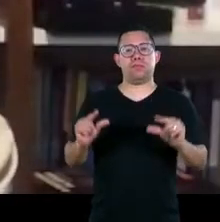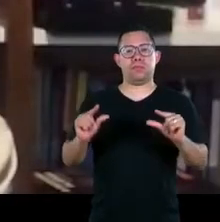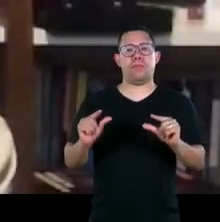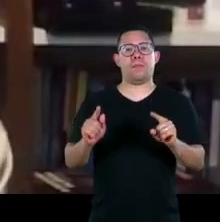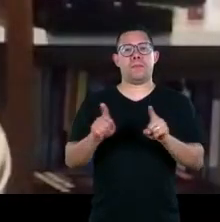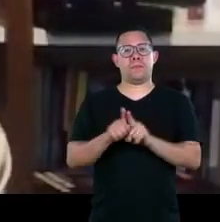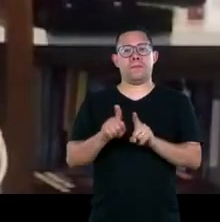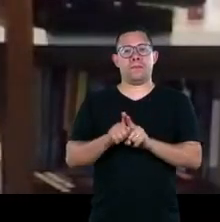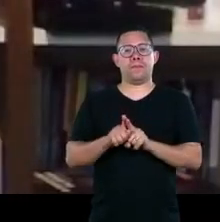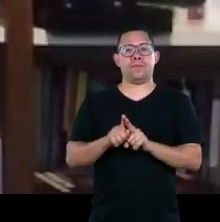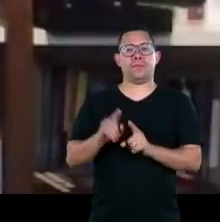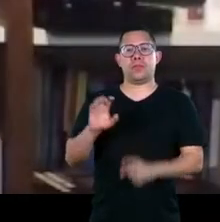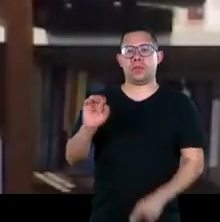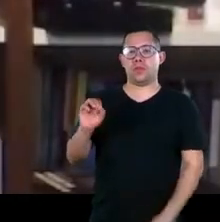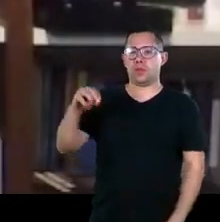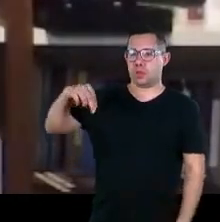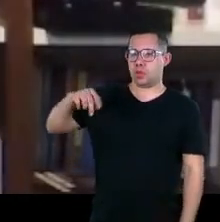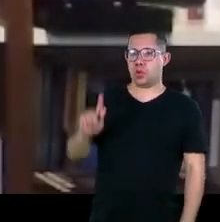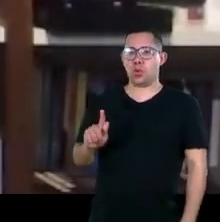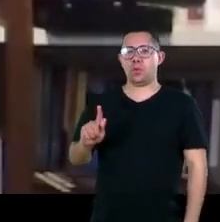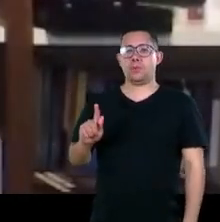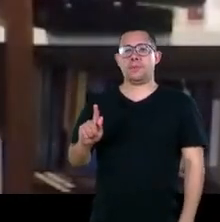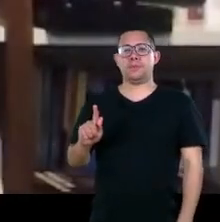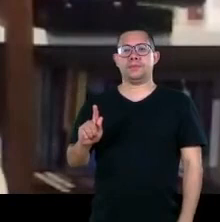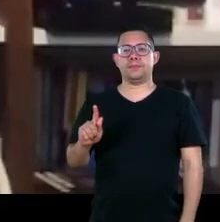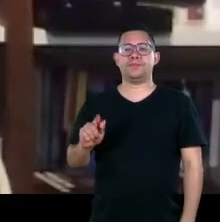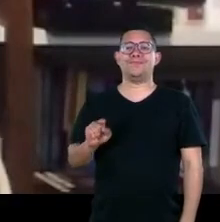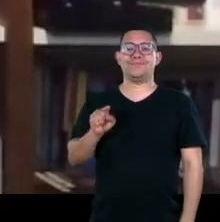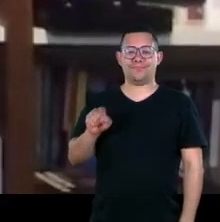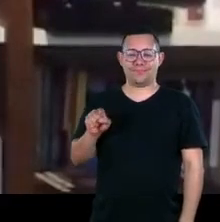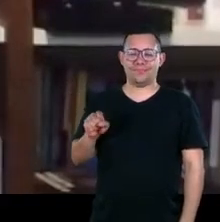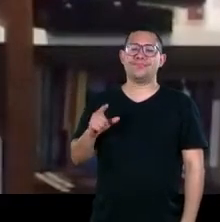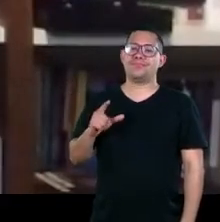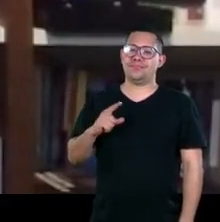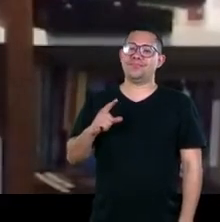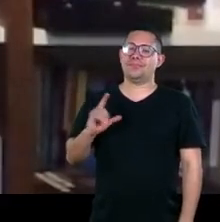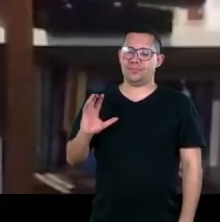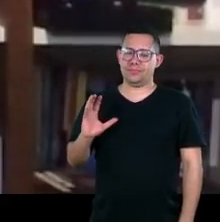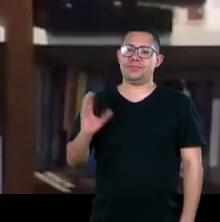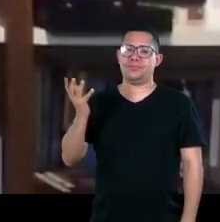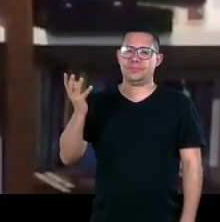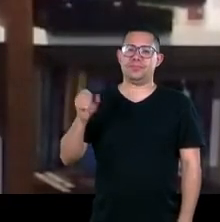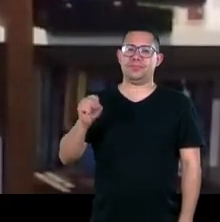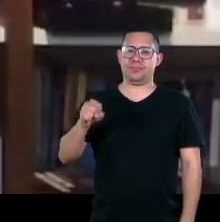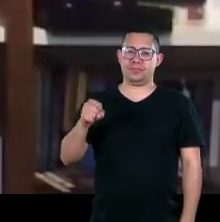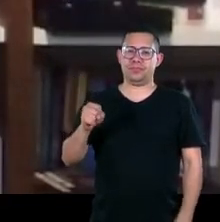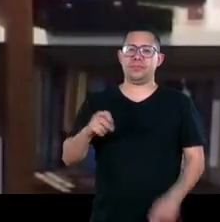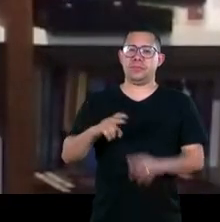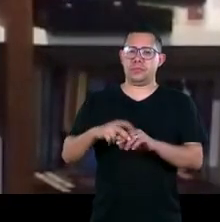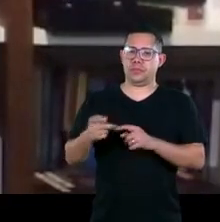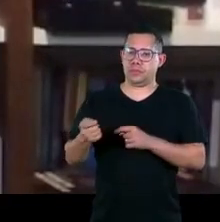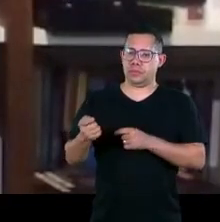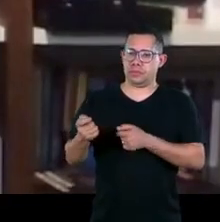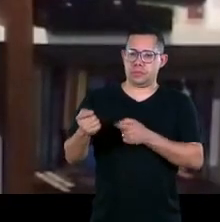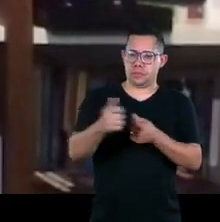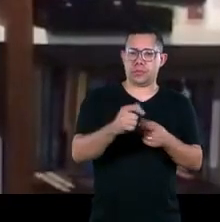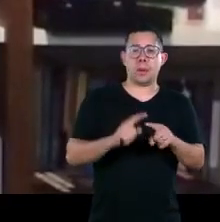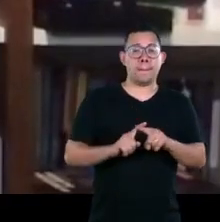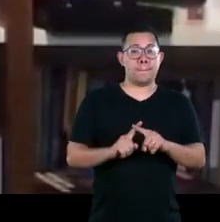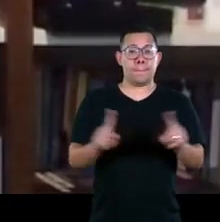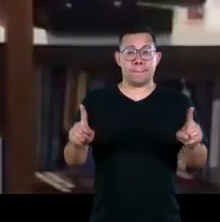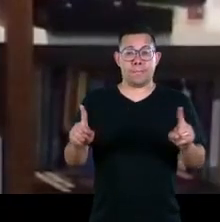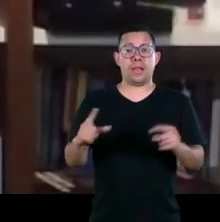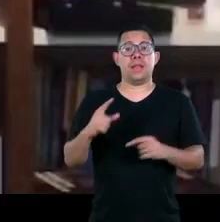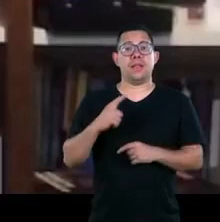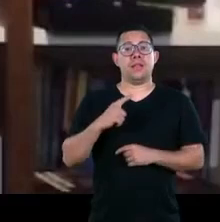ONG com a qual ele estava envolvido etc etc isso tem acontecido também do ponto de vista de doação mas por outro lado eu tenho